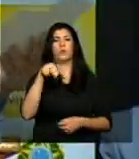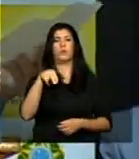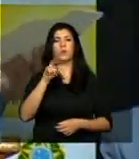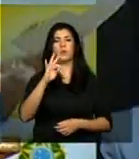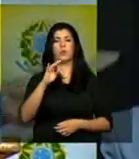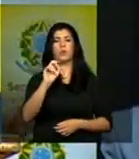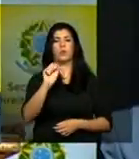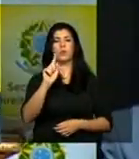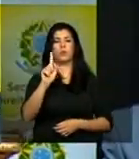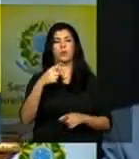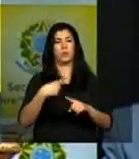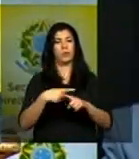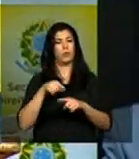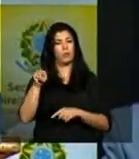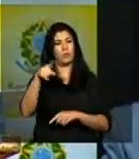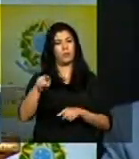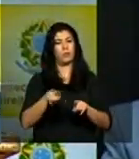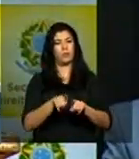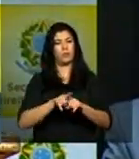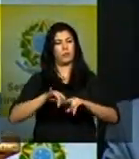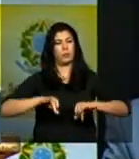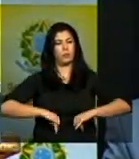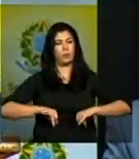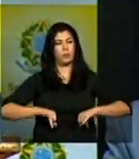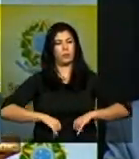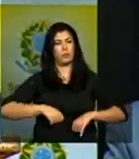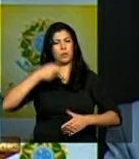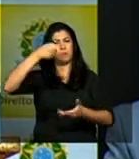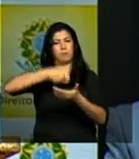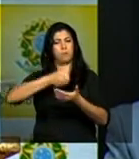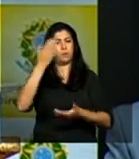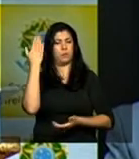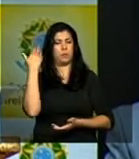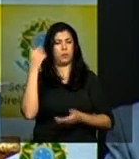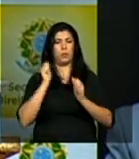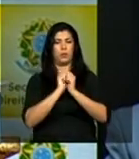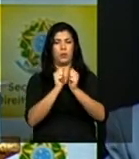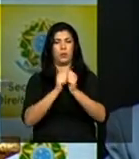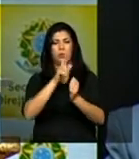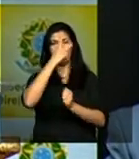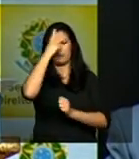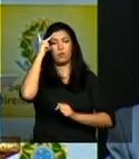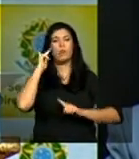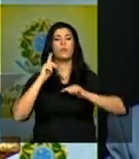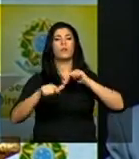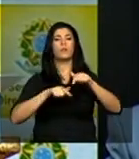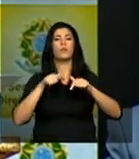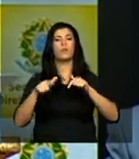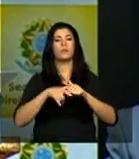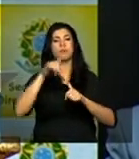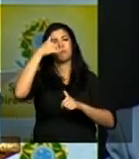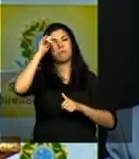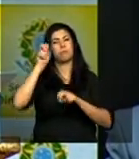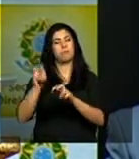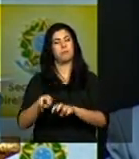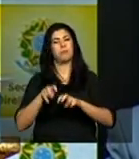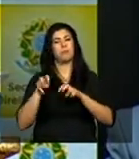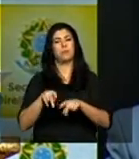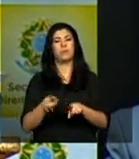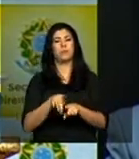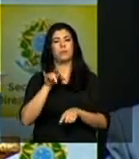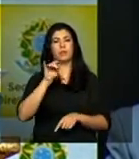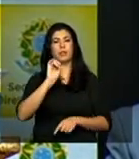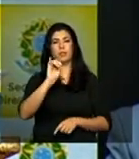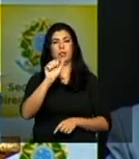sofrimento que foi o período da ditadura junto aos nossos trabalhadores rurais a Iara Xavier